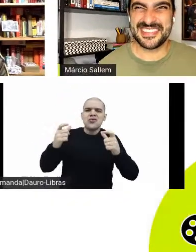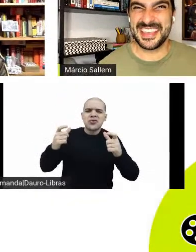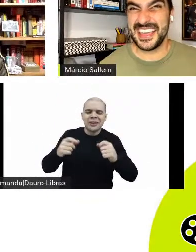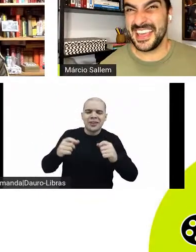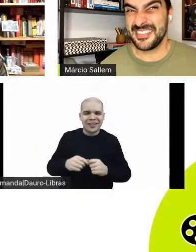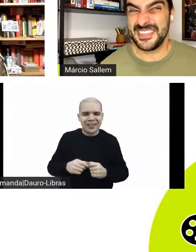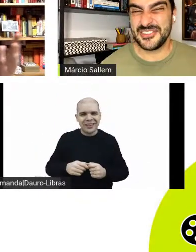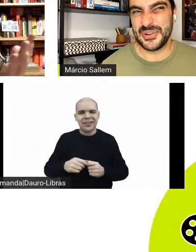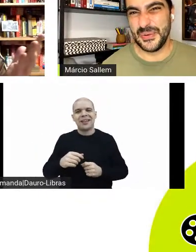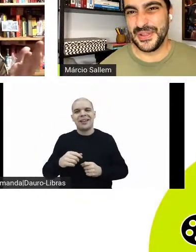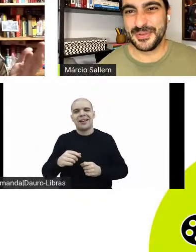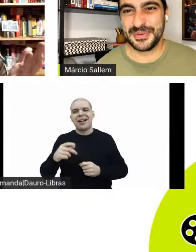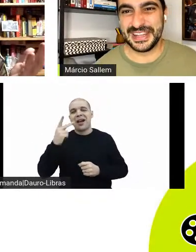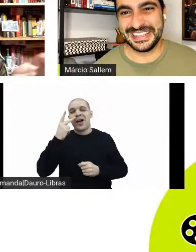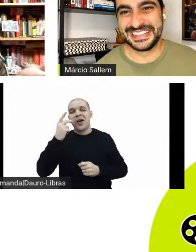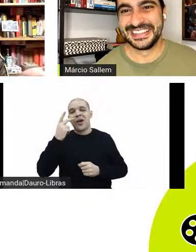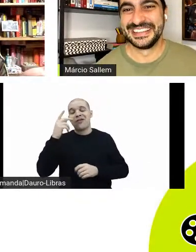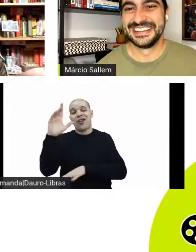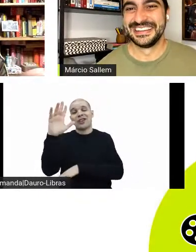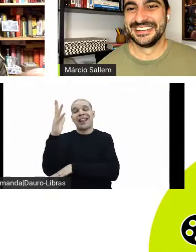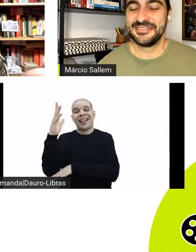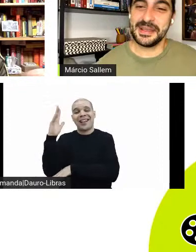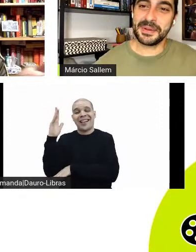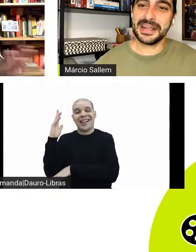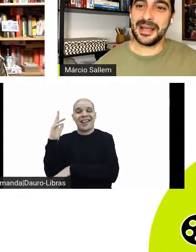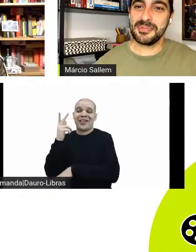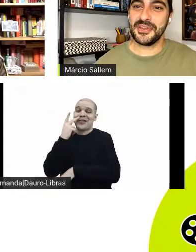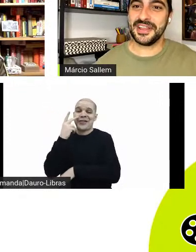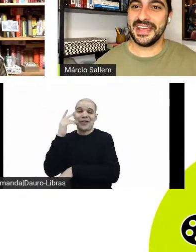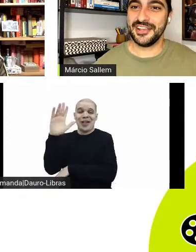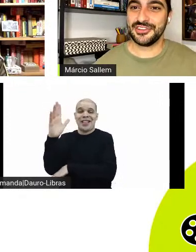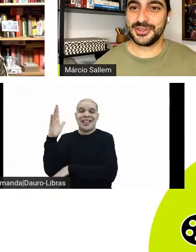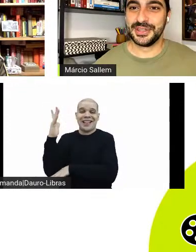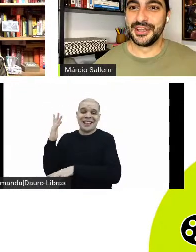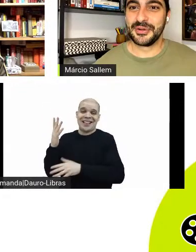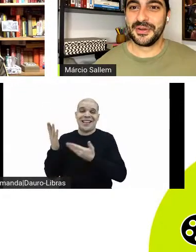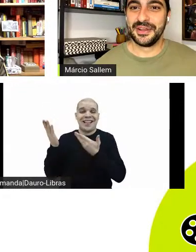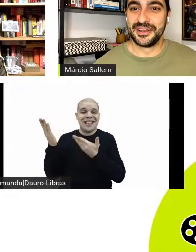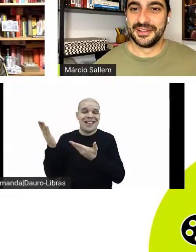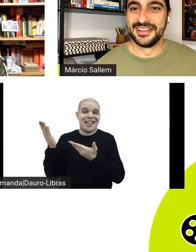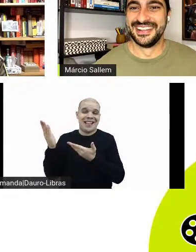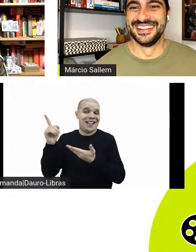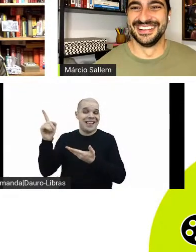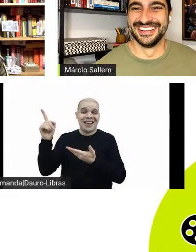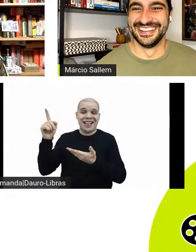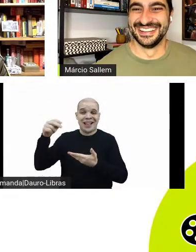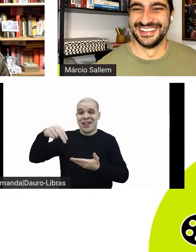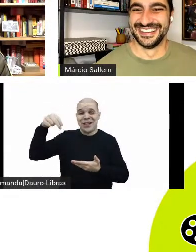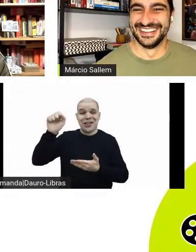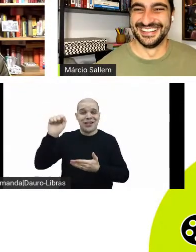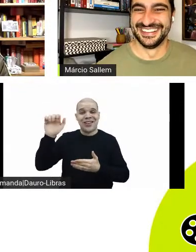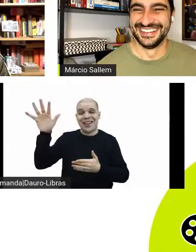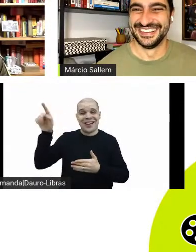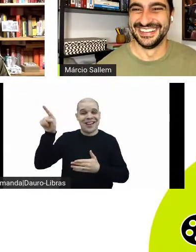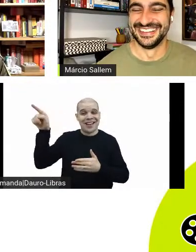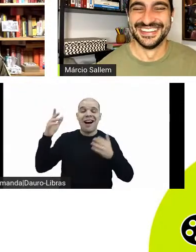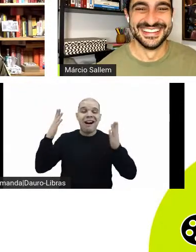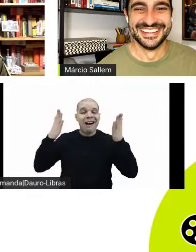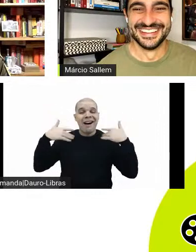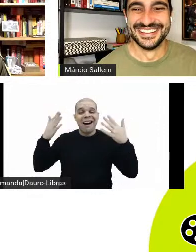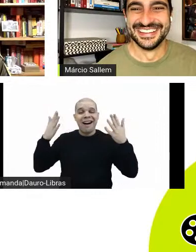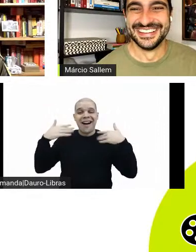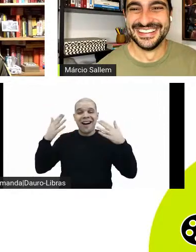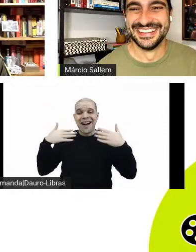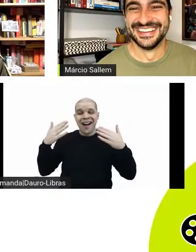26, 28, por aí. Nossa, a gente devia ter feito, é, a gente souber, a devia ter feito ir lá a live, viu?